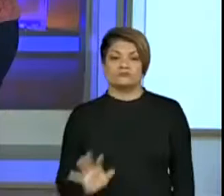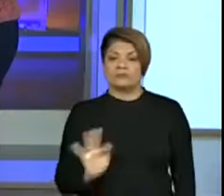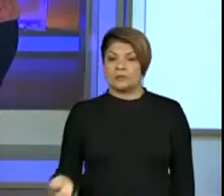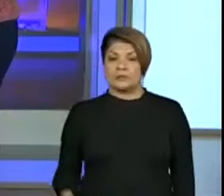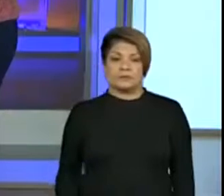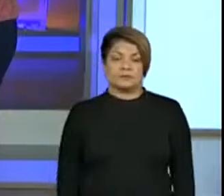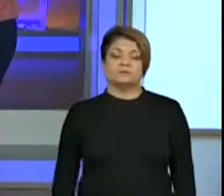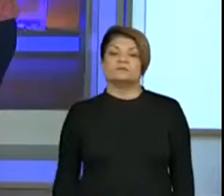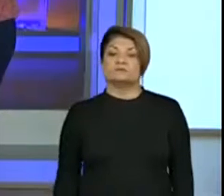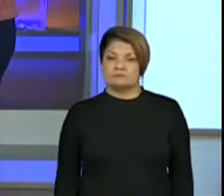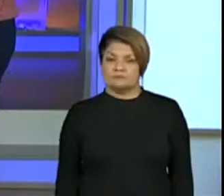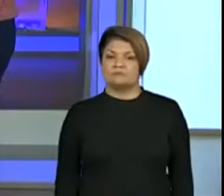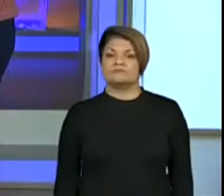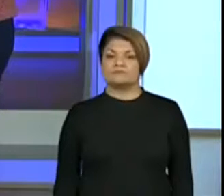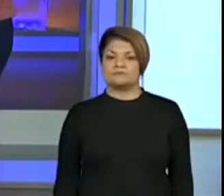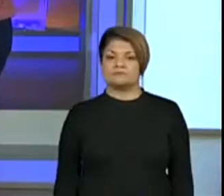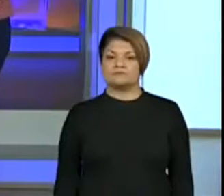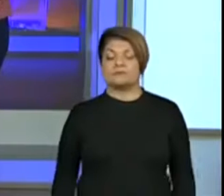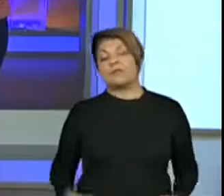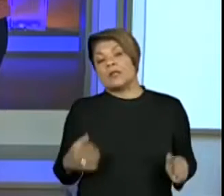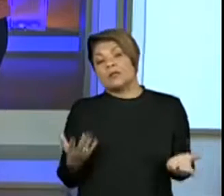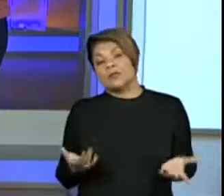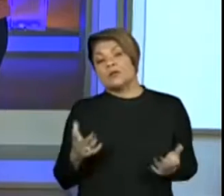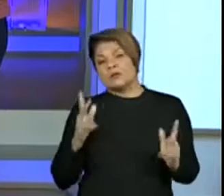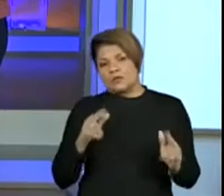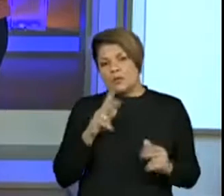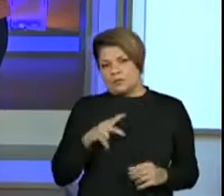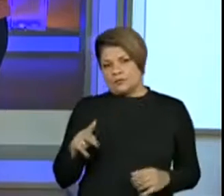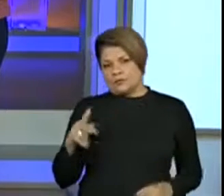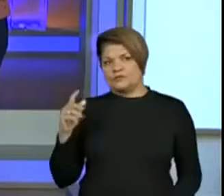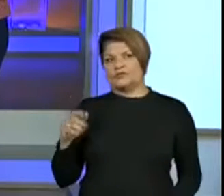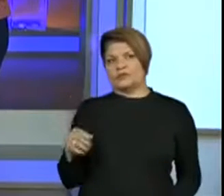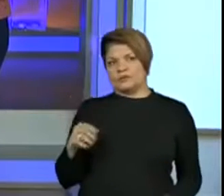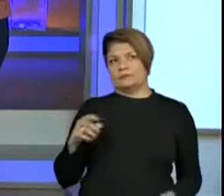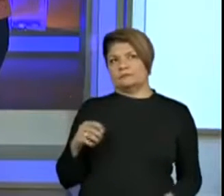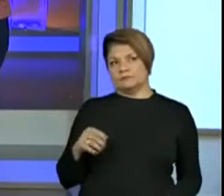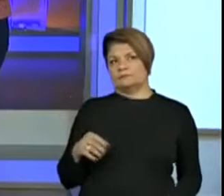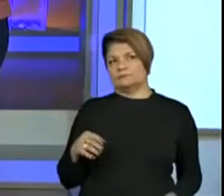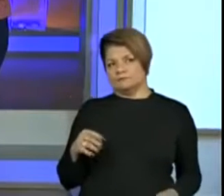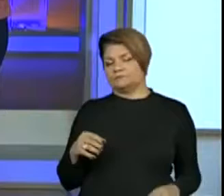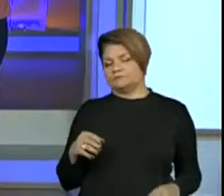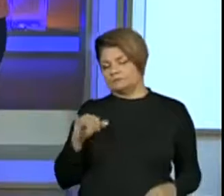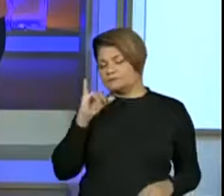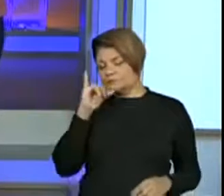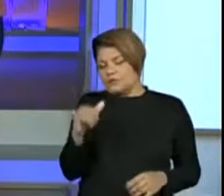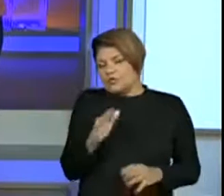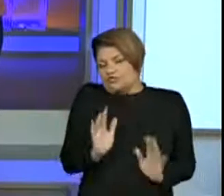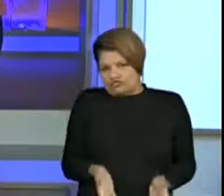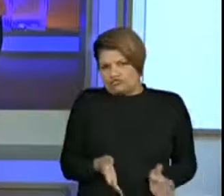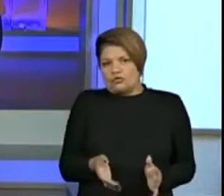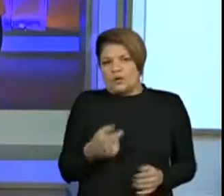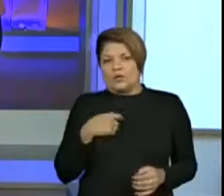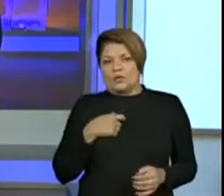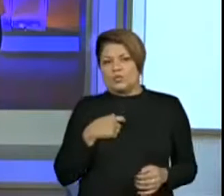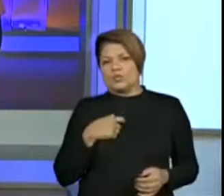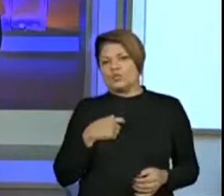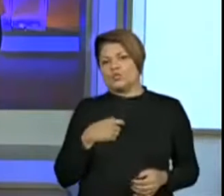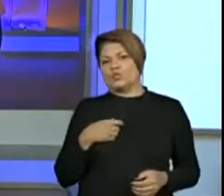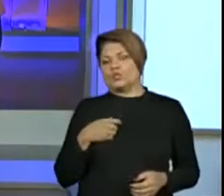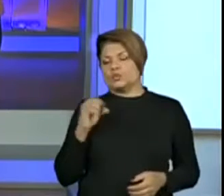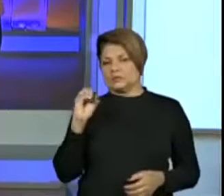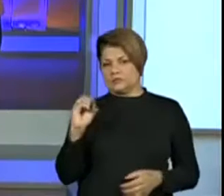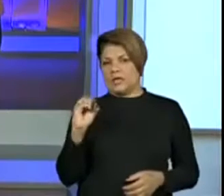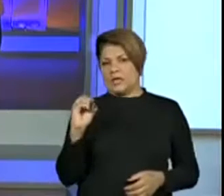aqui na lousa, né? Isso mesmo. E como a professora disse, ali o zero na esquerda não representa nada, não é? Nesse caso aqui.